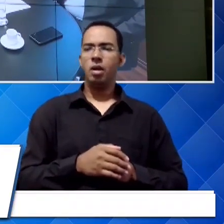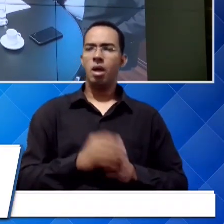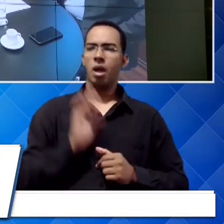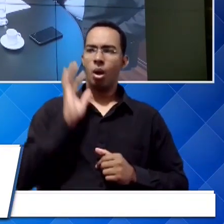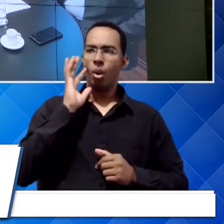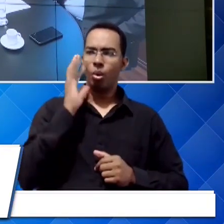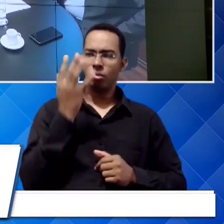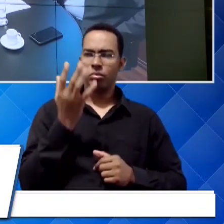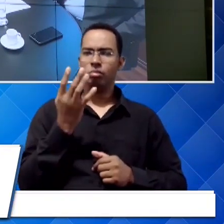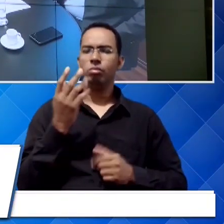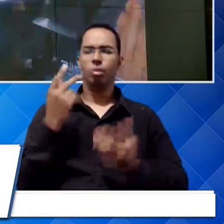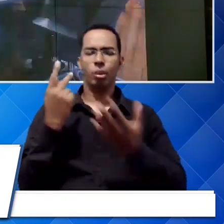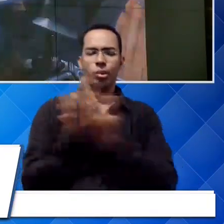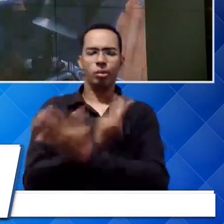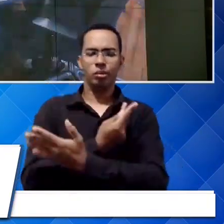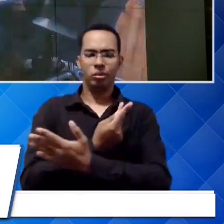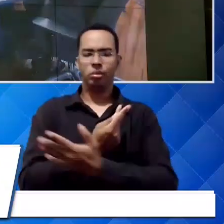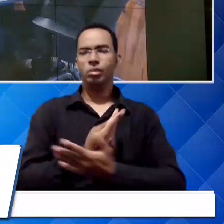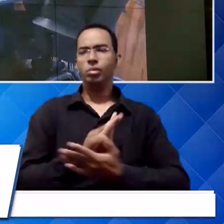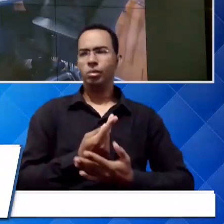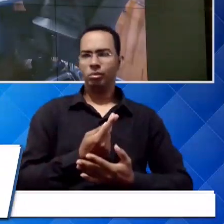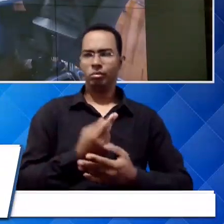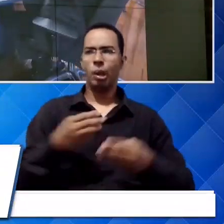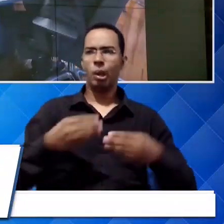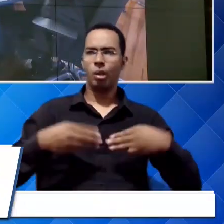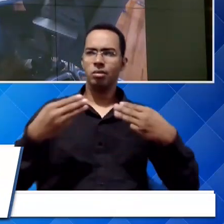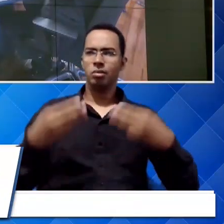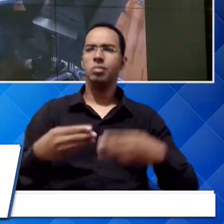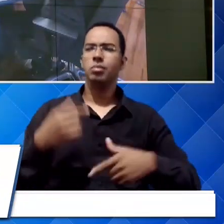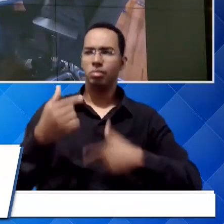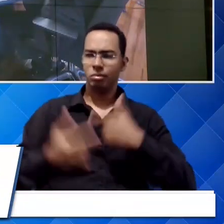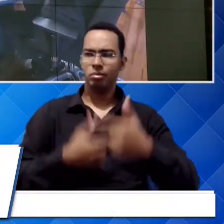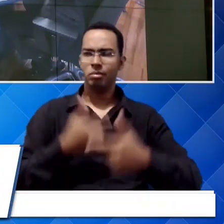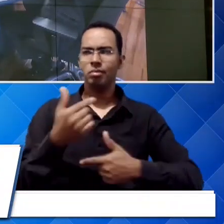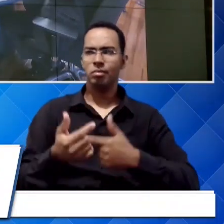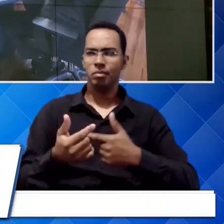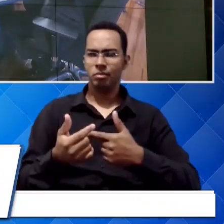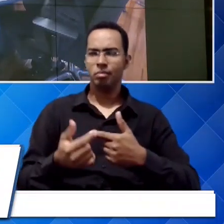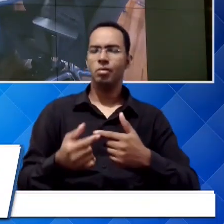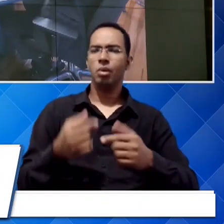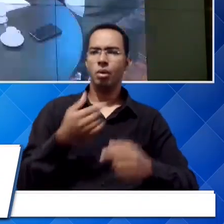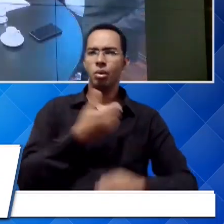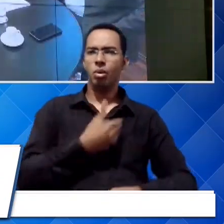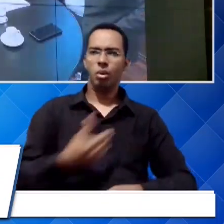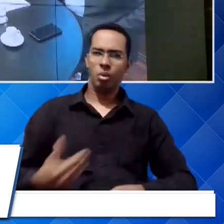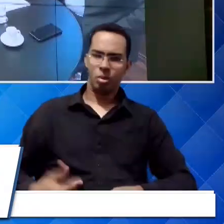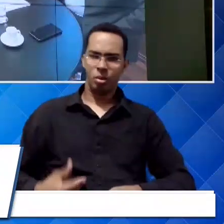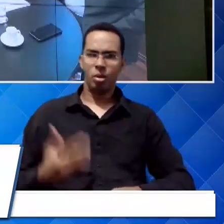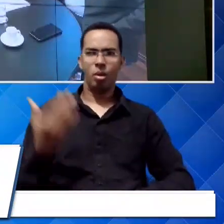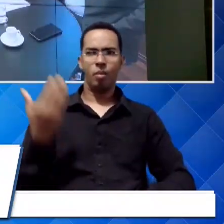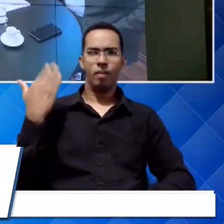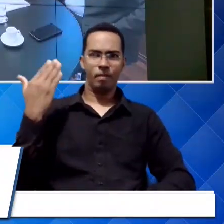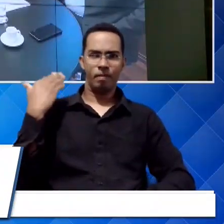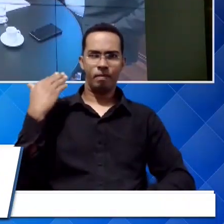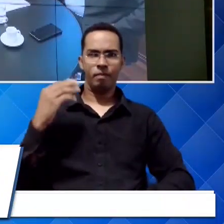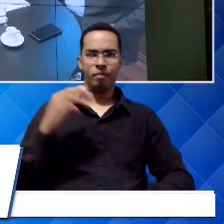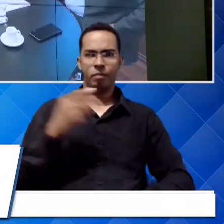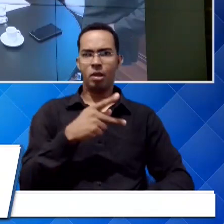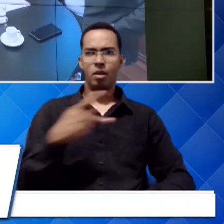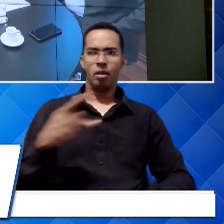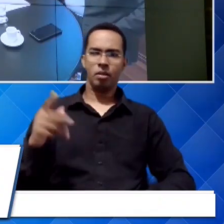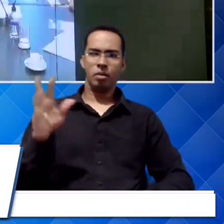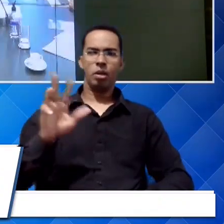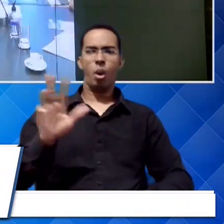desmonte do Ministério do Trabalho no governo anterior ao do presidente Lula.